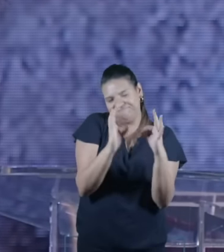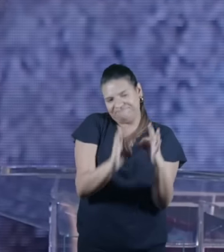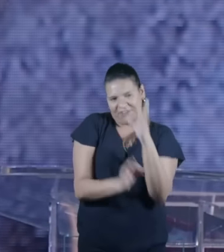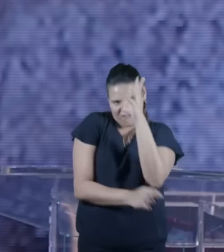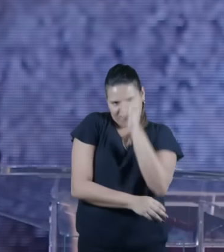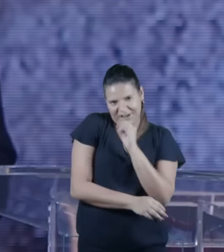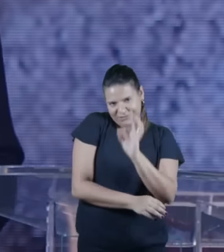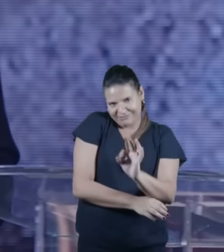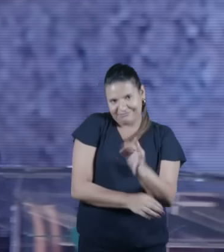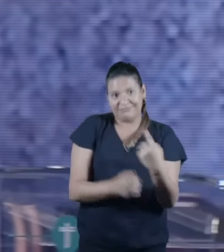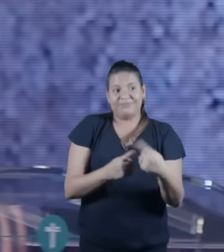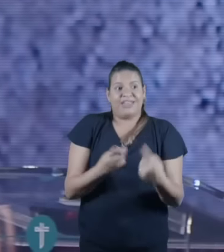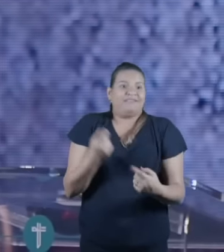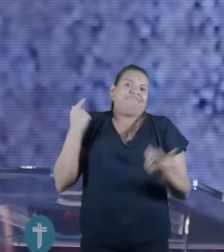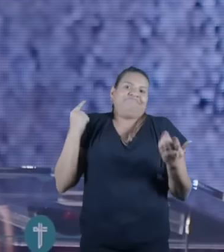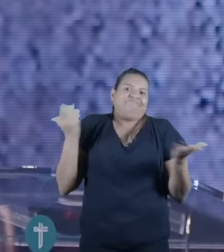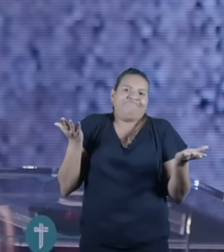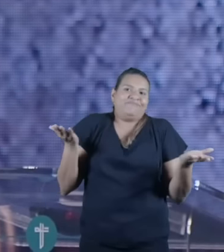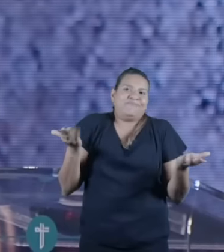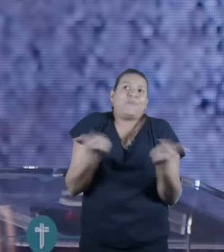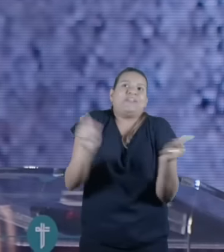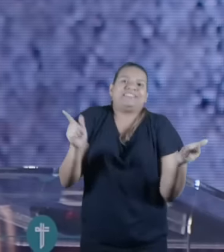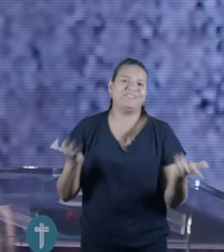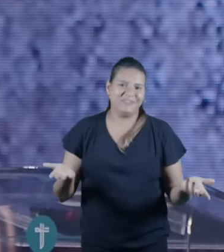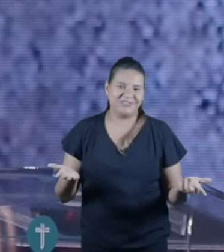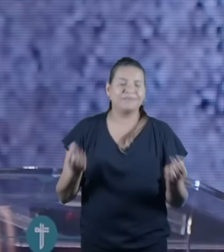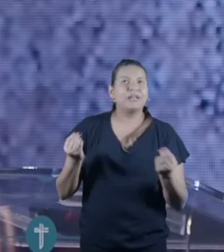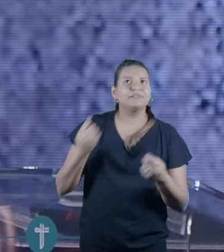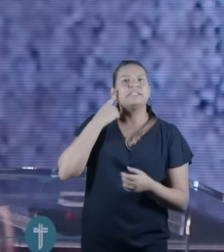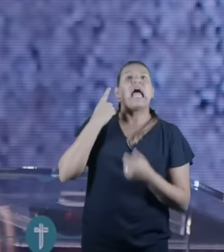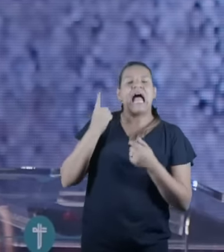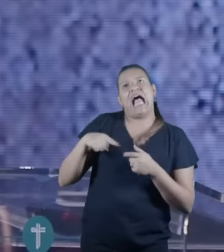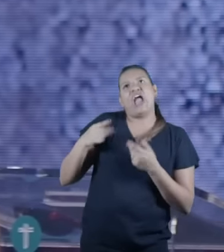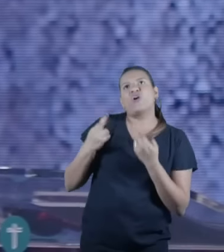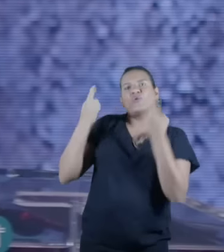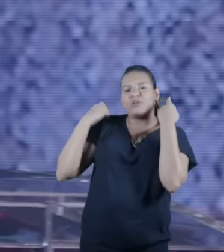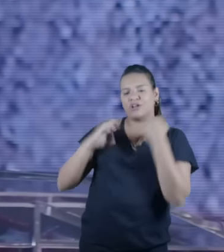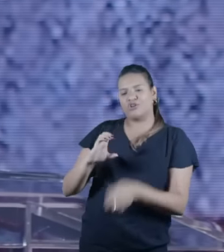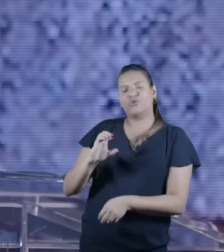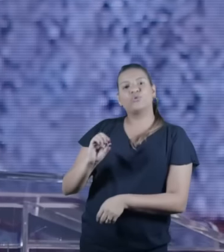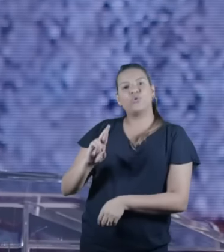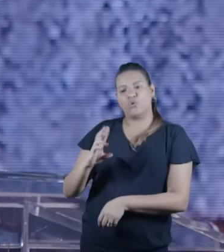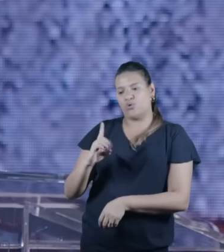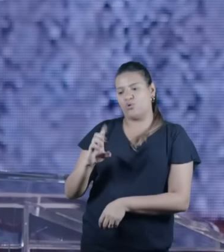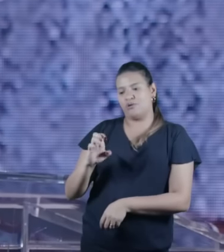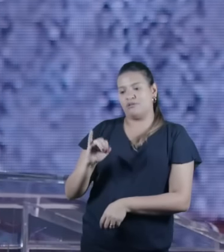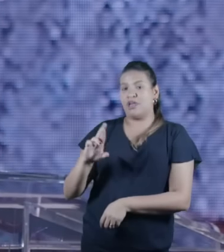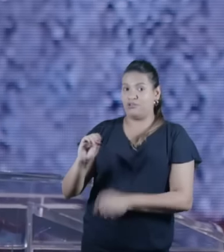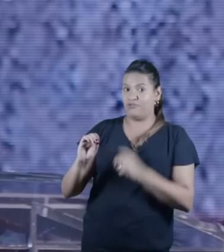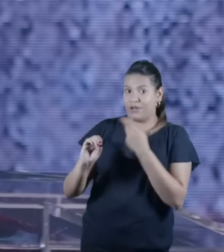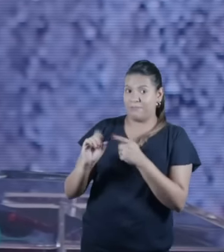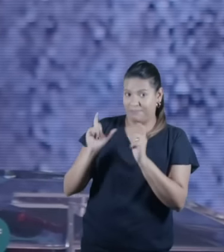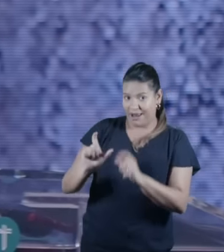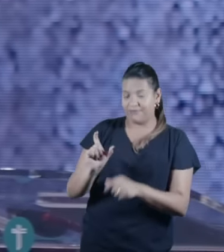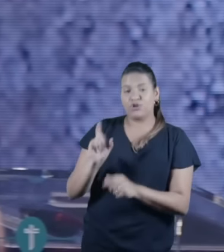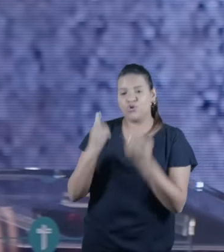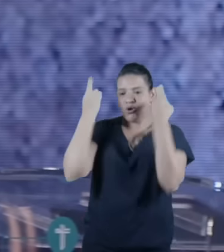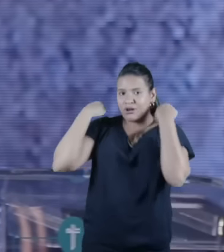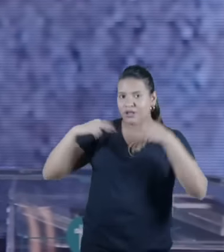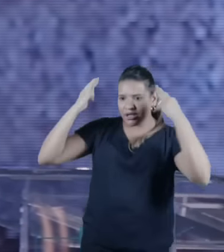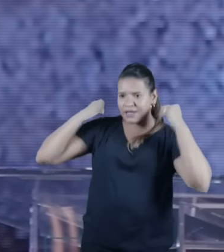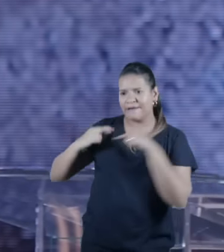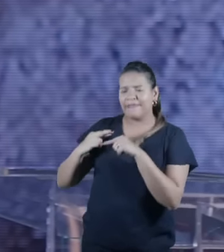porque o templo não existe mais então a gente não sacrifica mais cordeiros então a gente não come mais cordeiro tem famílias que ainda comem cordeiros nos dias de hoje